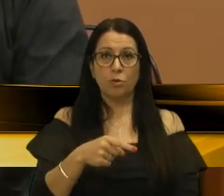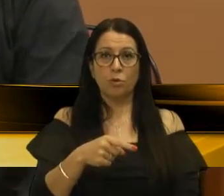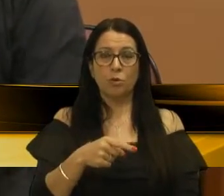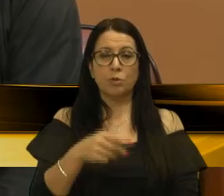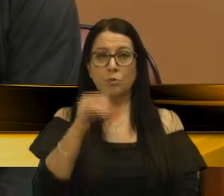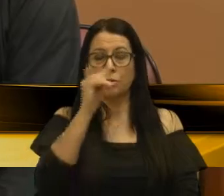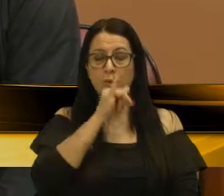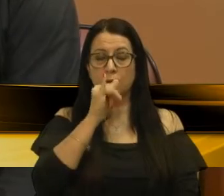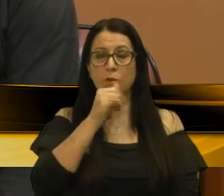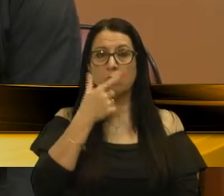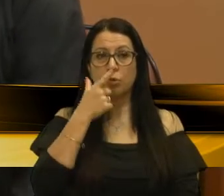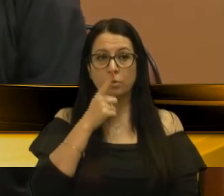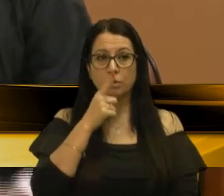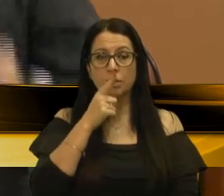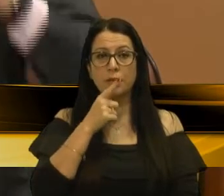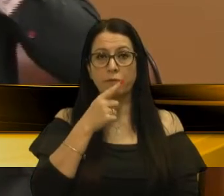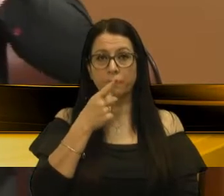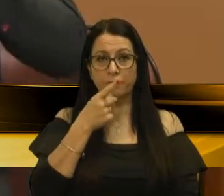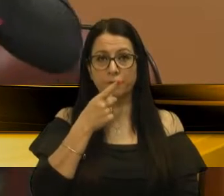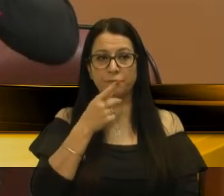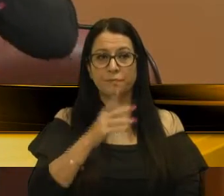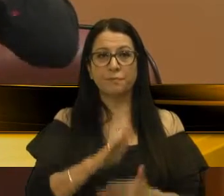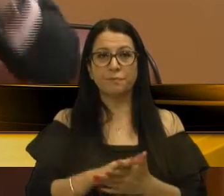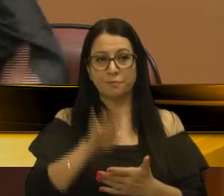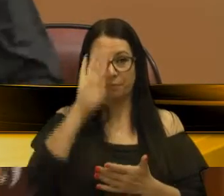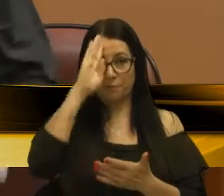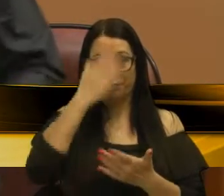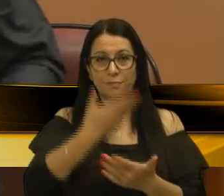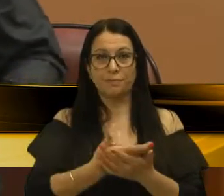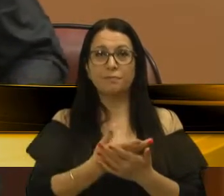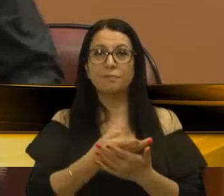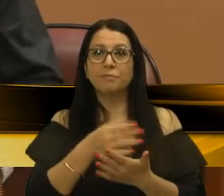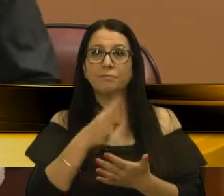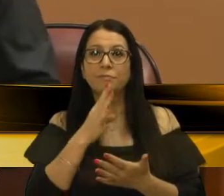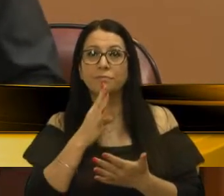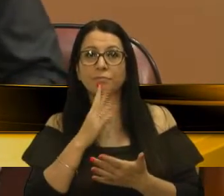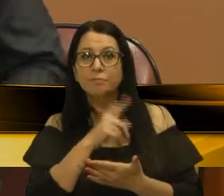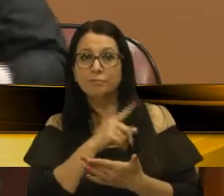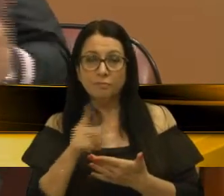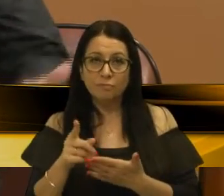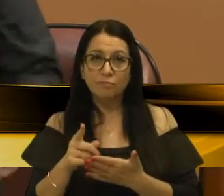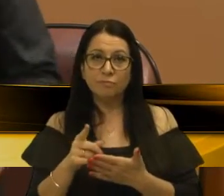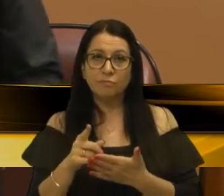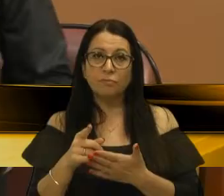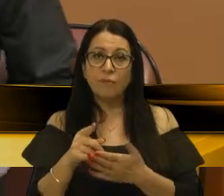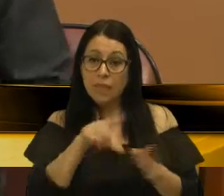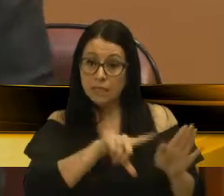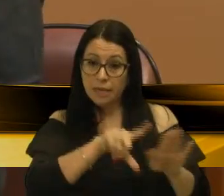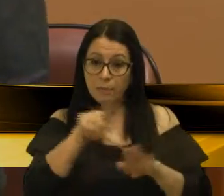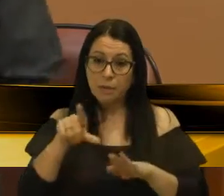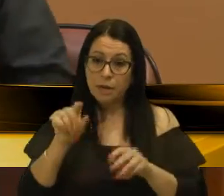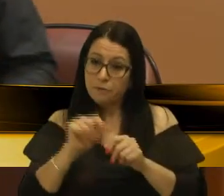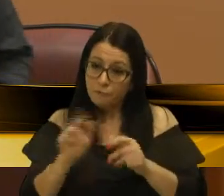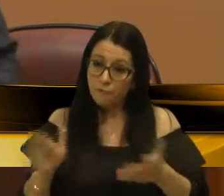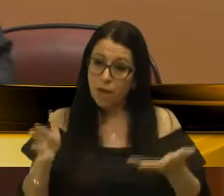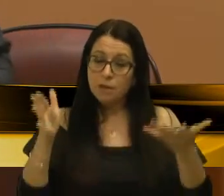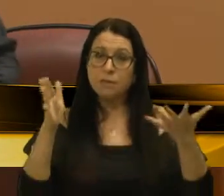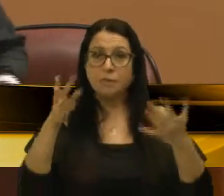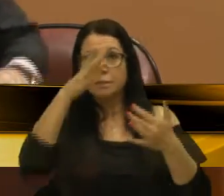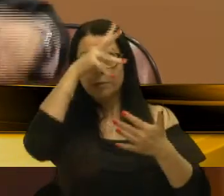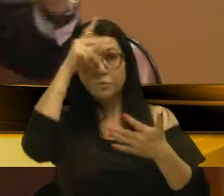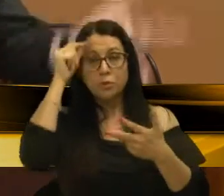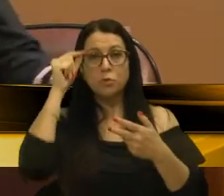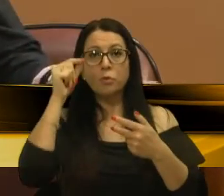costumam dizer. Então, eu acredito que, como já é conhecida, enfim, naquela semana se promova o poder público,